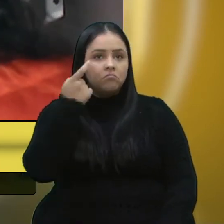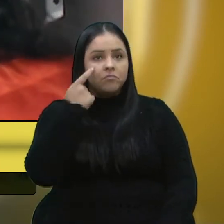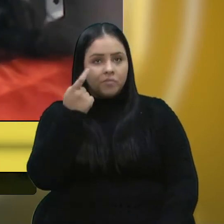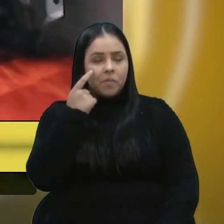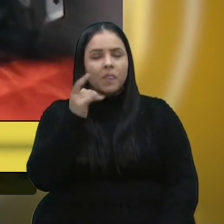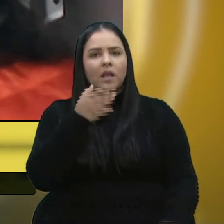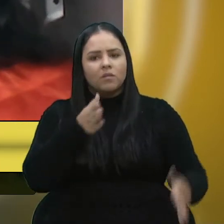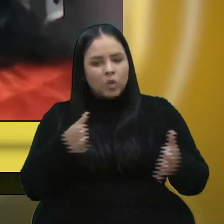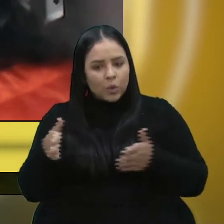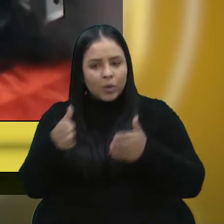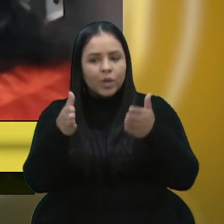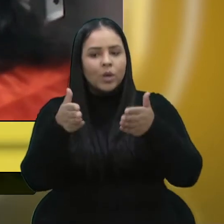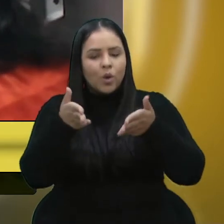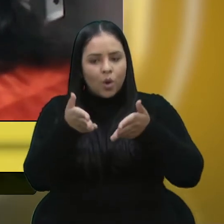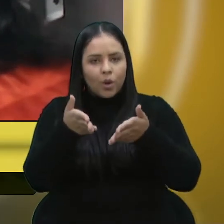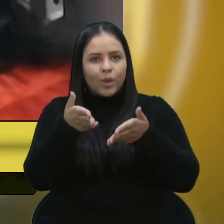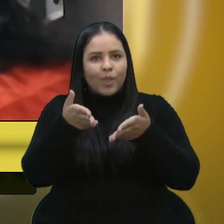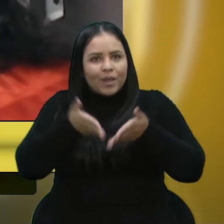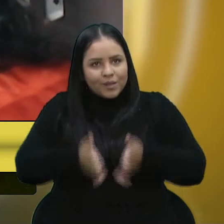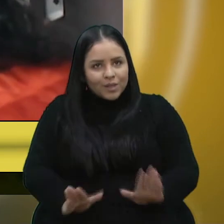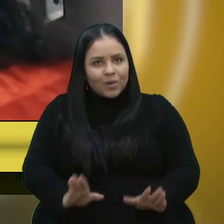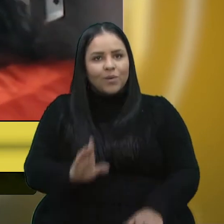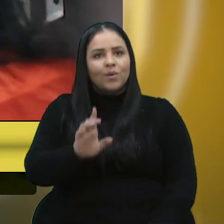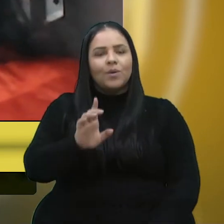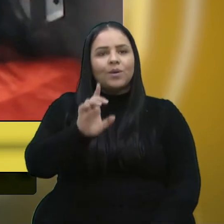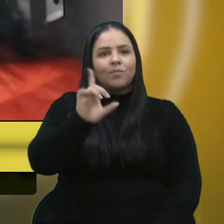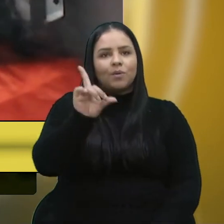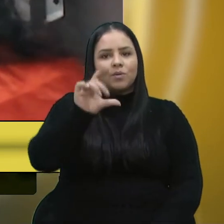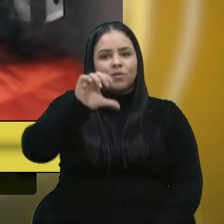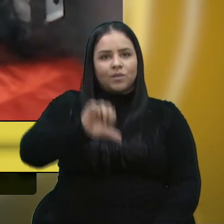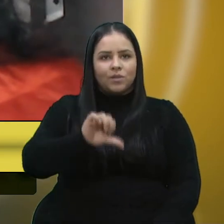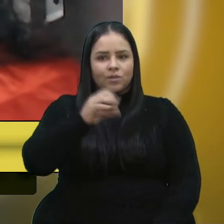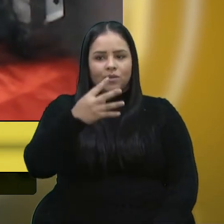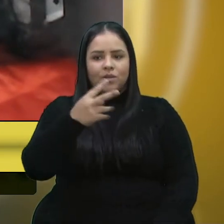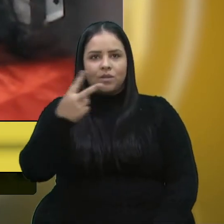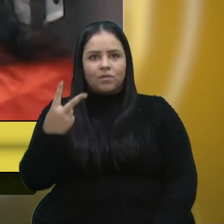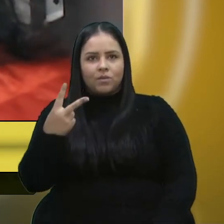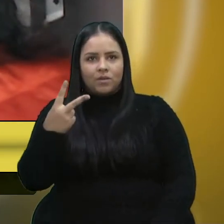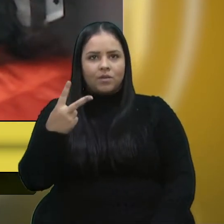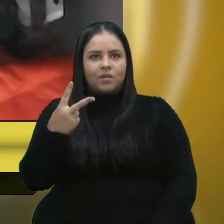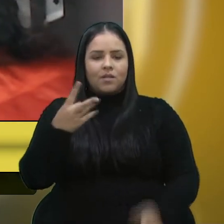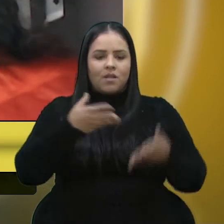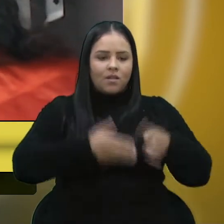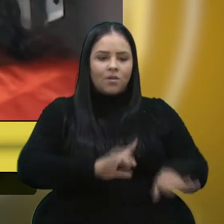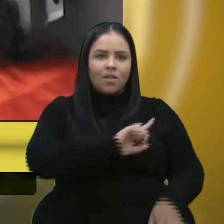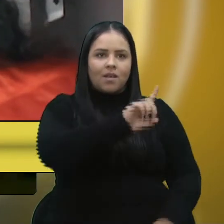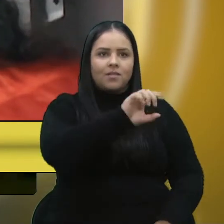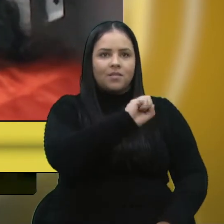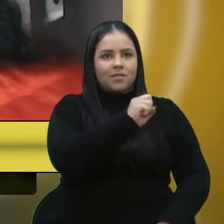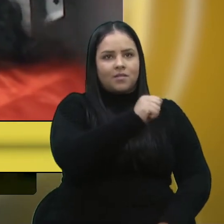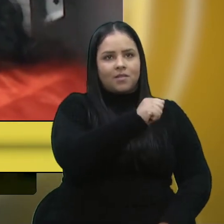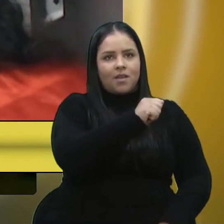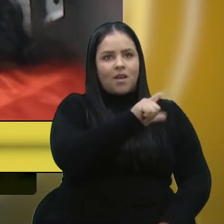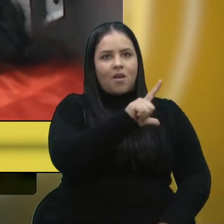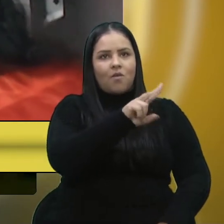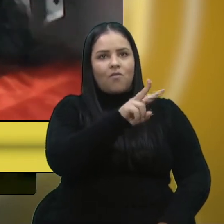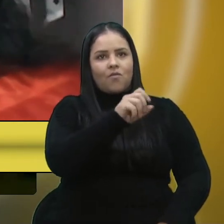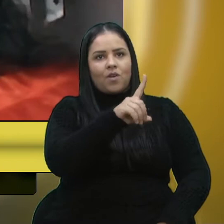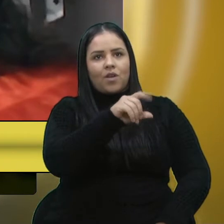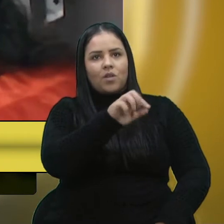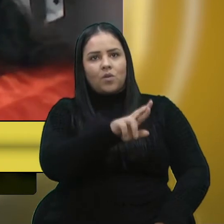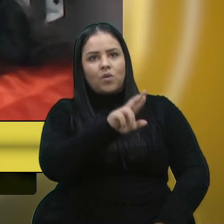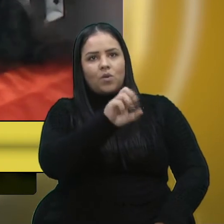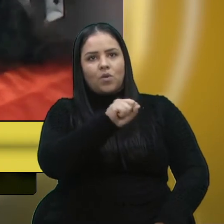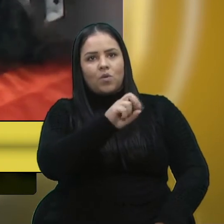nasceu em agosto de 1942, natural do Salvador do Sul, em uma localidade chamada Cobles.